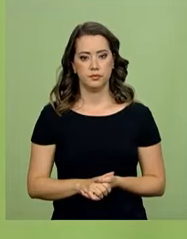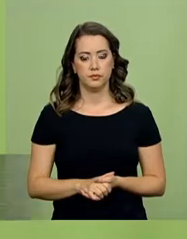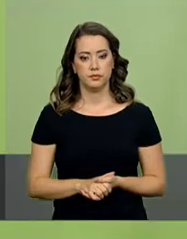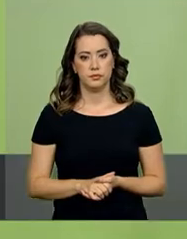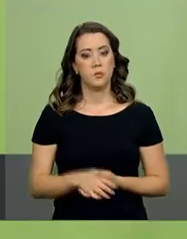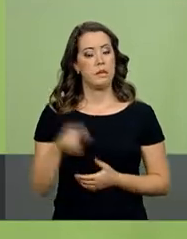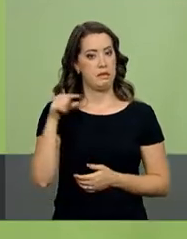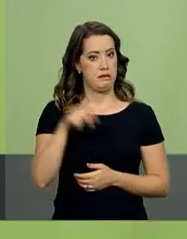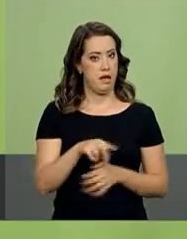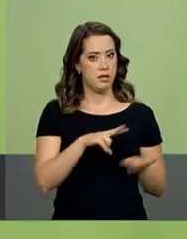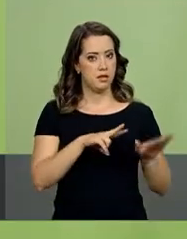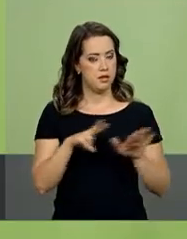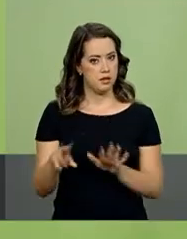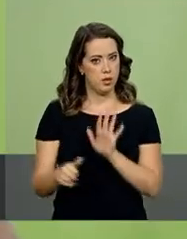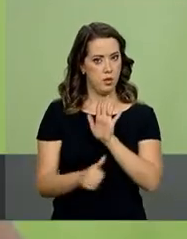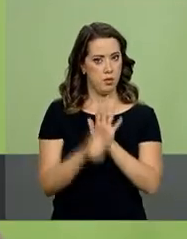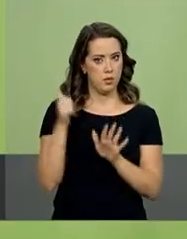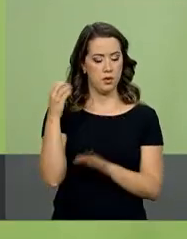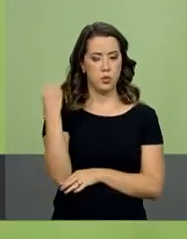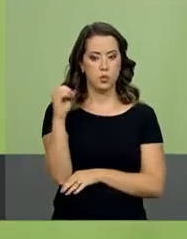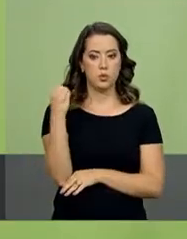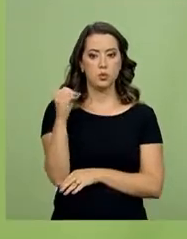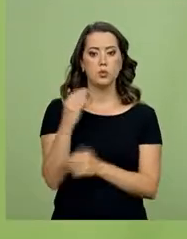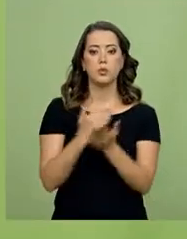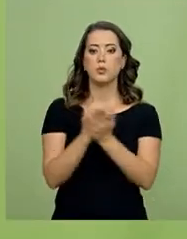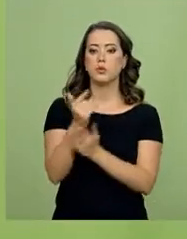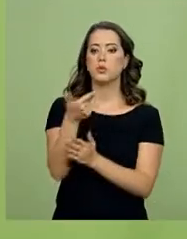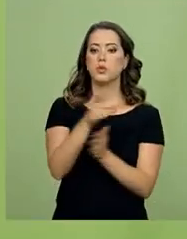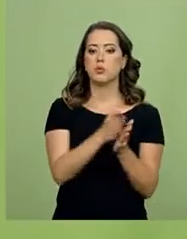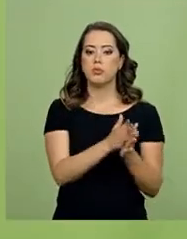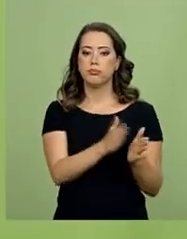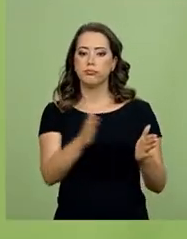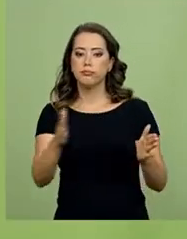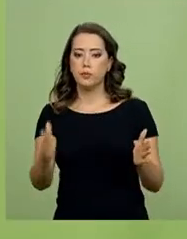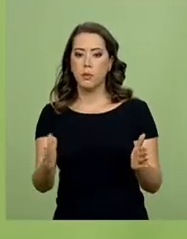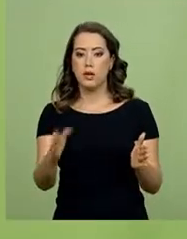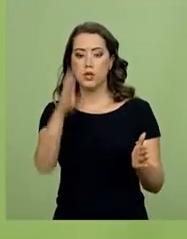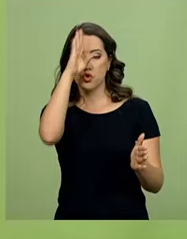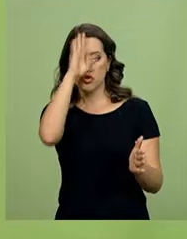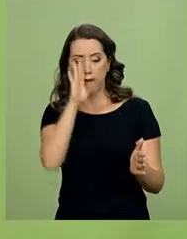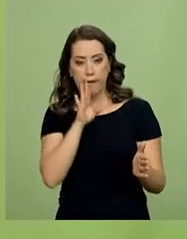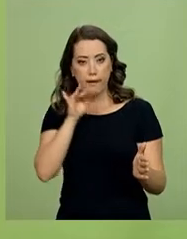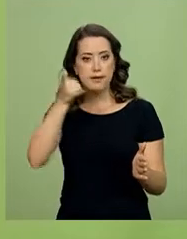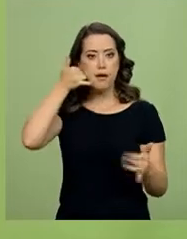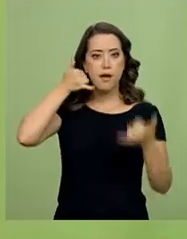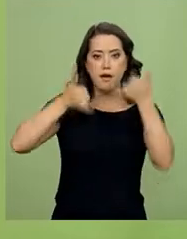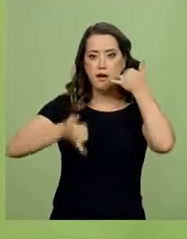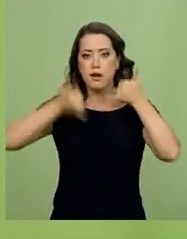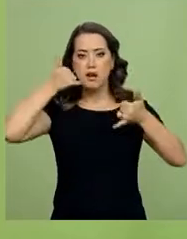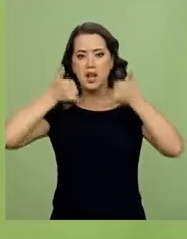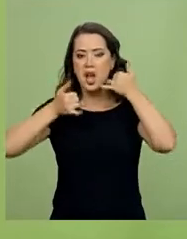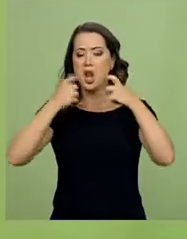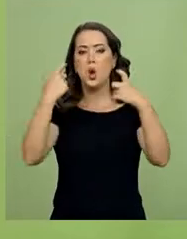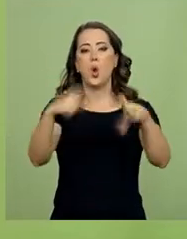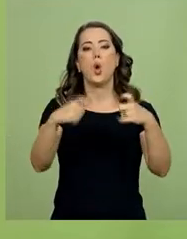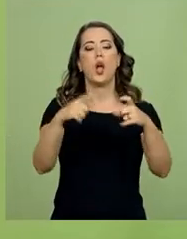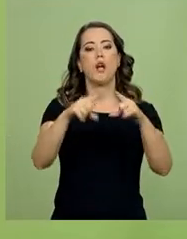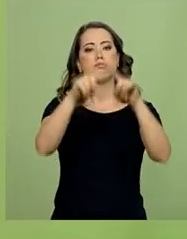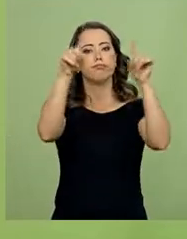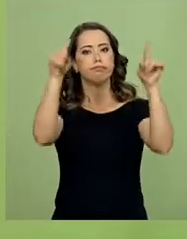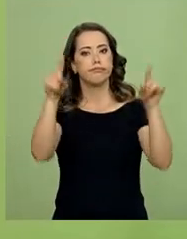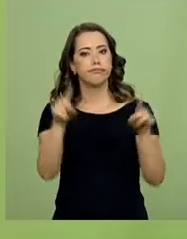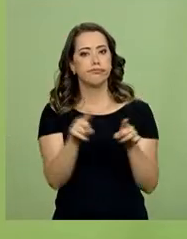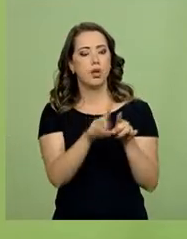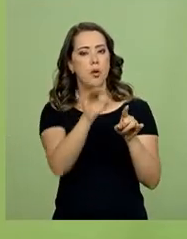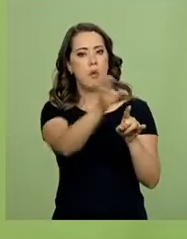Nesta segunda, primeiro de outubro, começa mais um prazo de gratuidade para ligações em orelhões em 11 estados